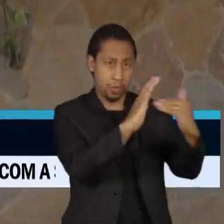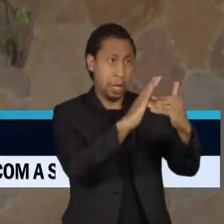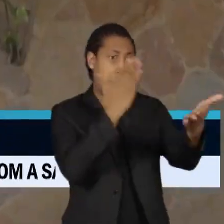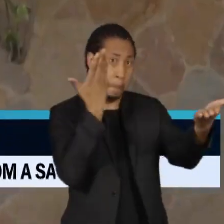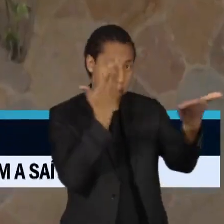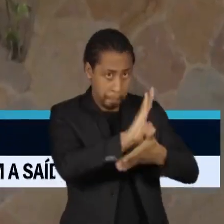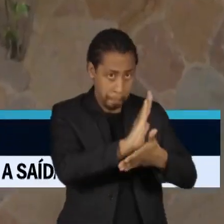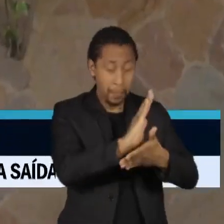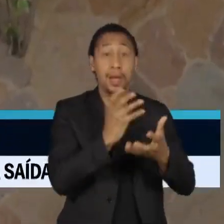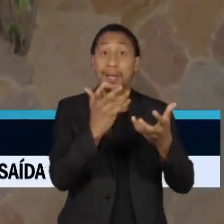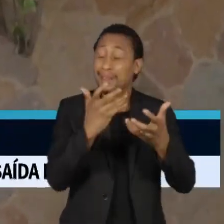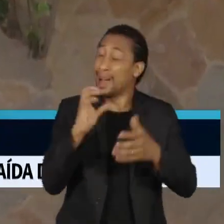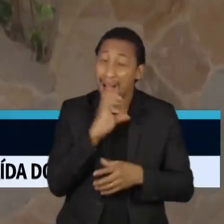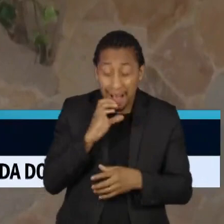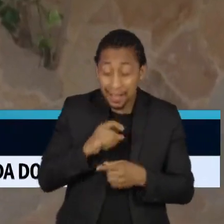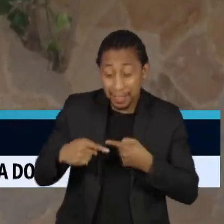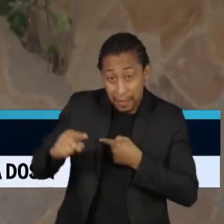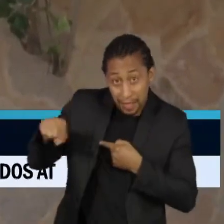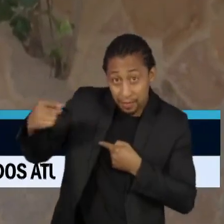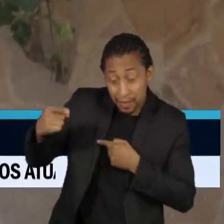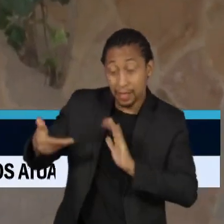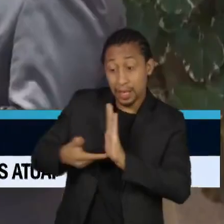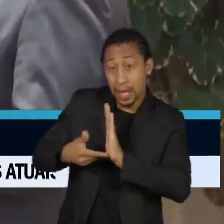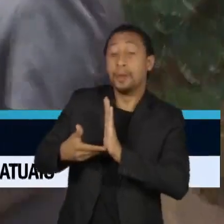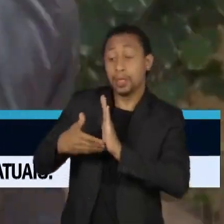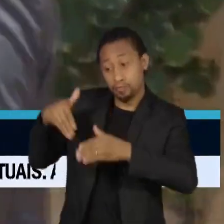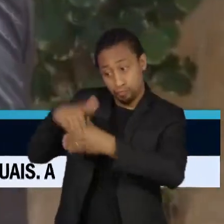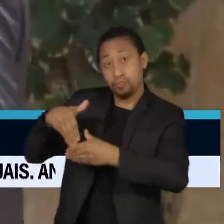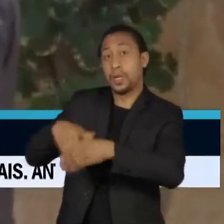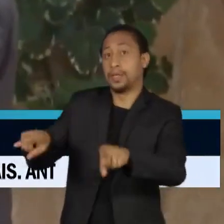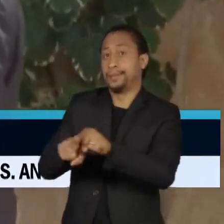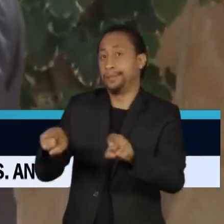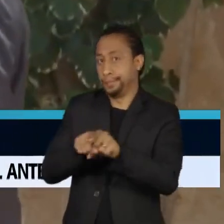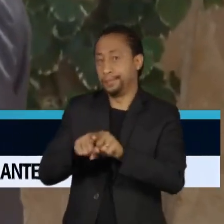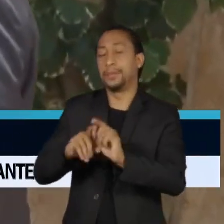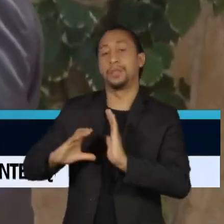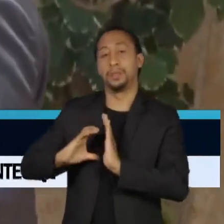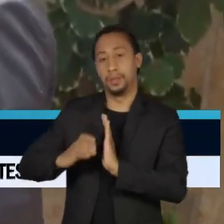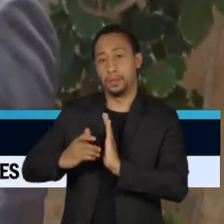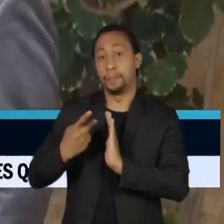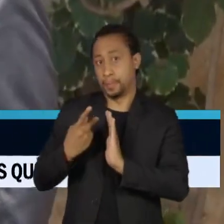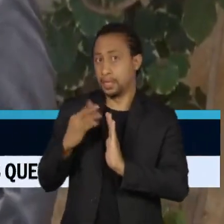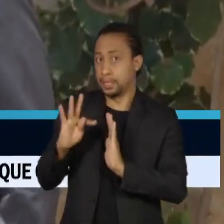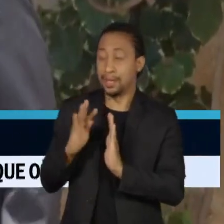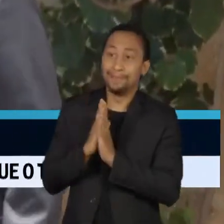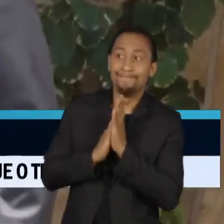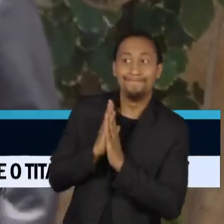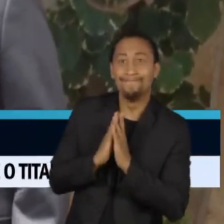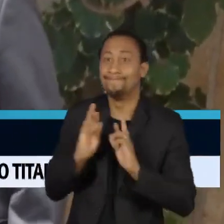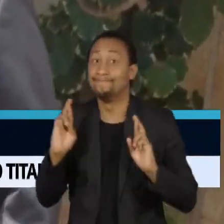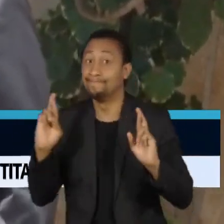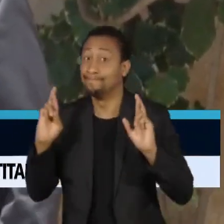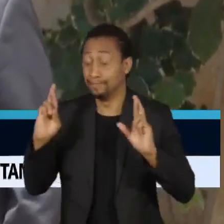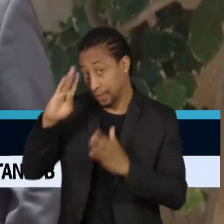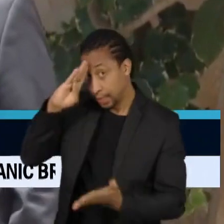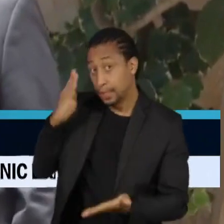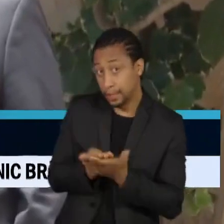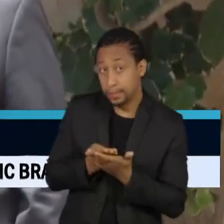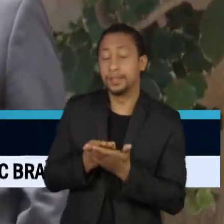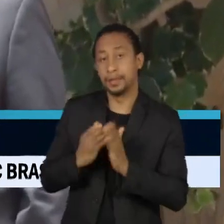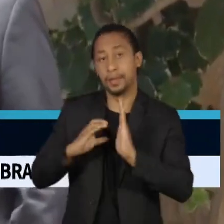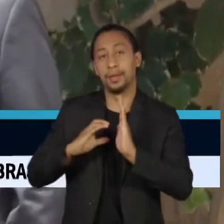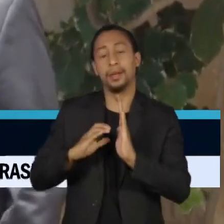já na próxima semana na Câmara dos Deputados. Os petistas mais otimistas acreditam que o texto seja